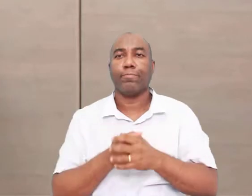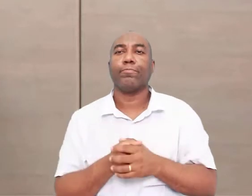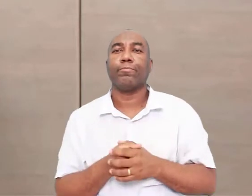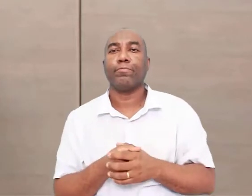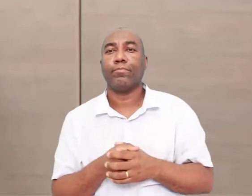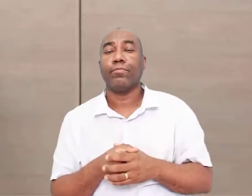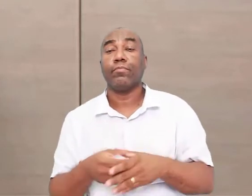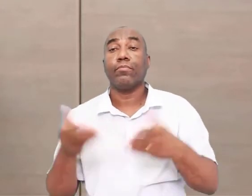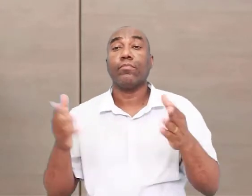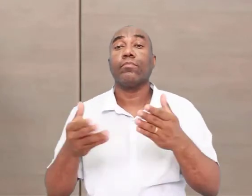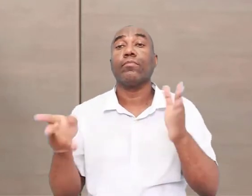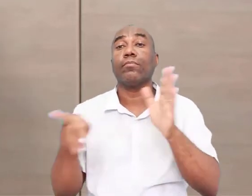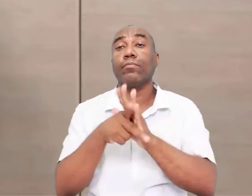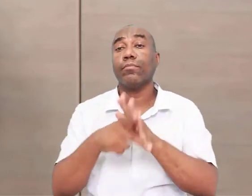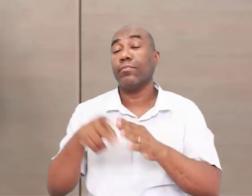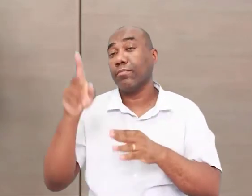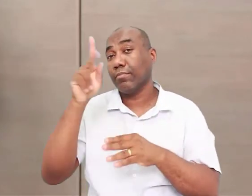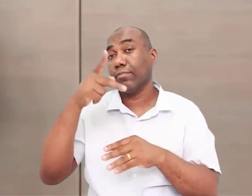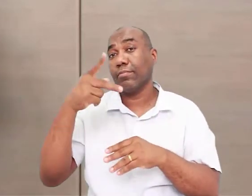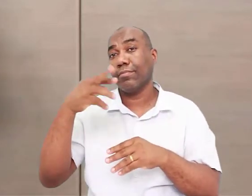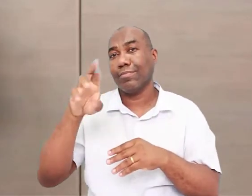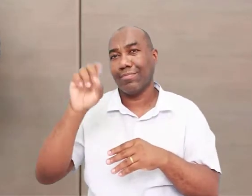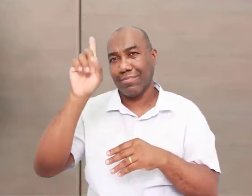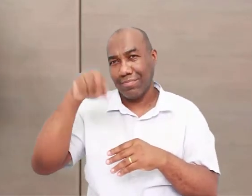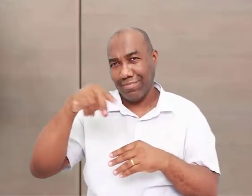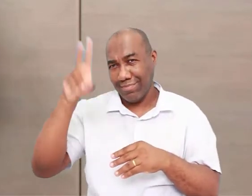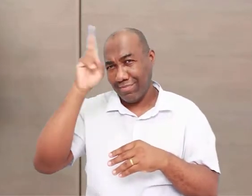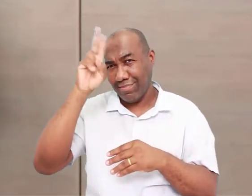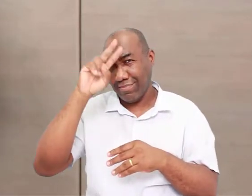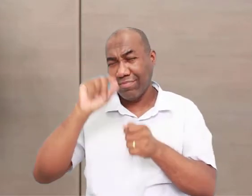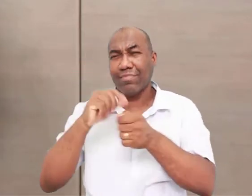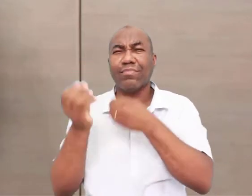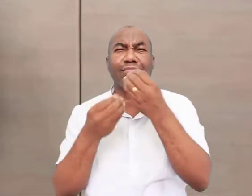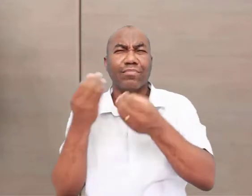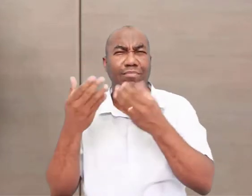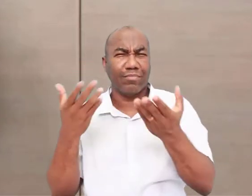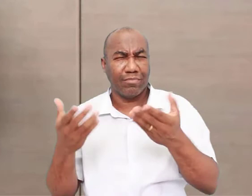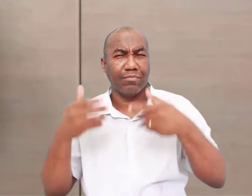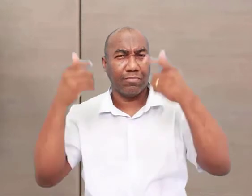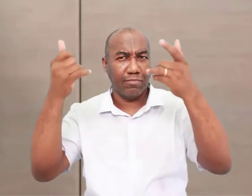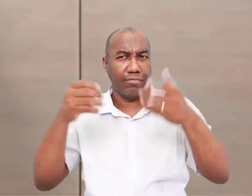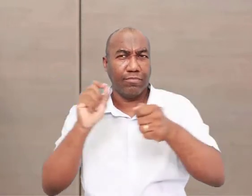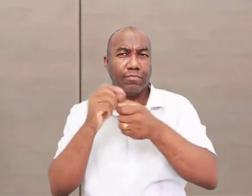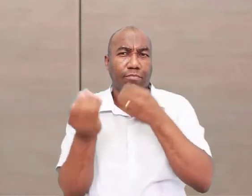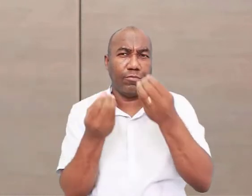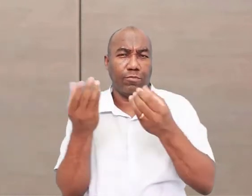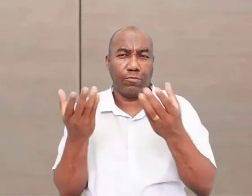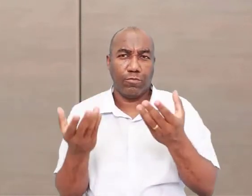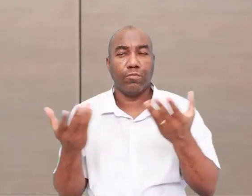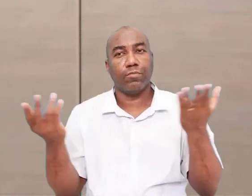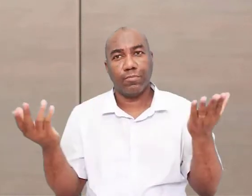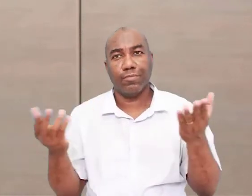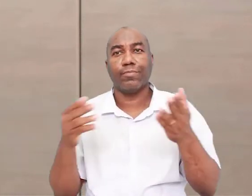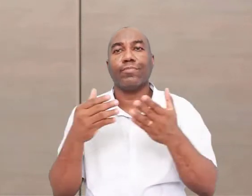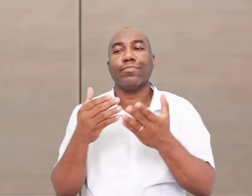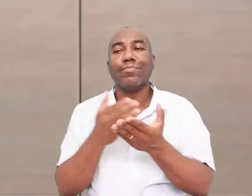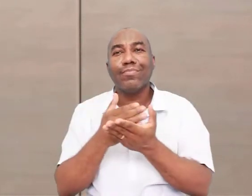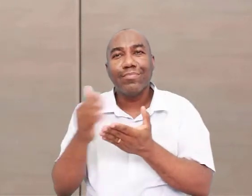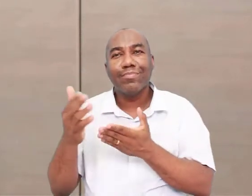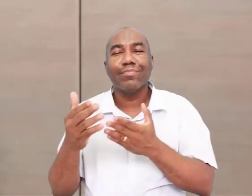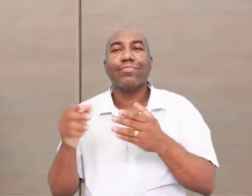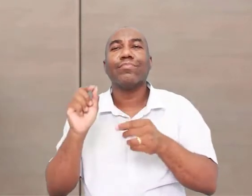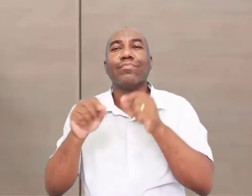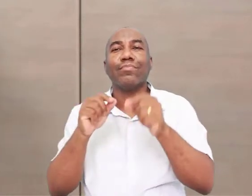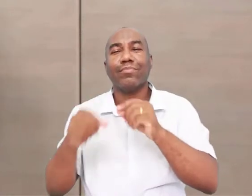então dentro da pré-história. Vamos classificar as transformações que os nossos ancestrais surgiram. Esse período aqui, né, que é o